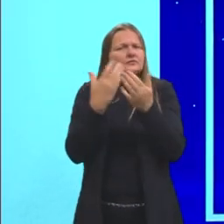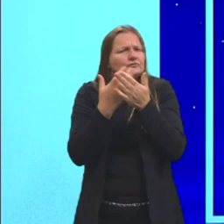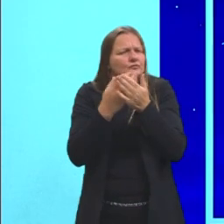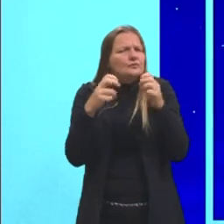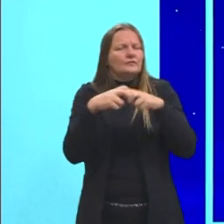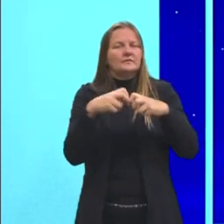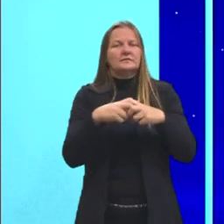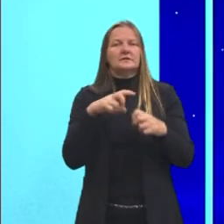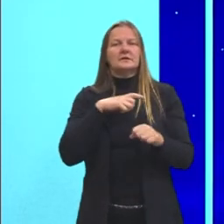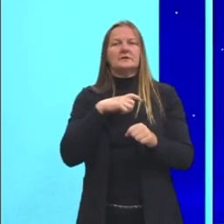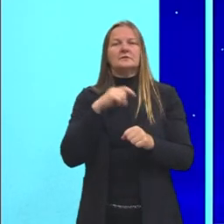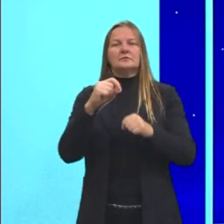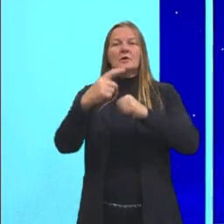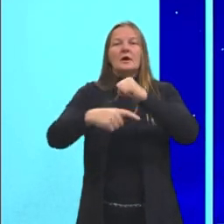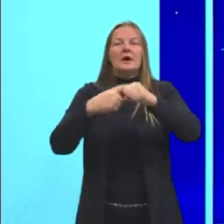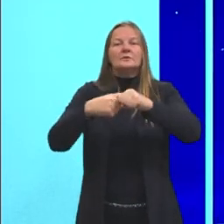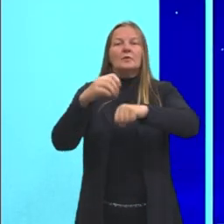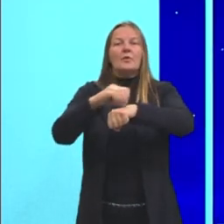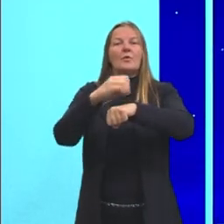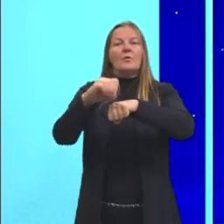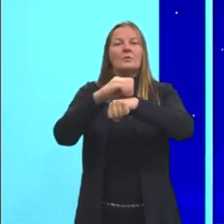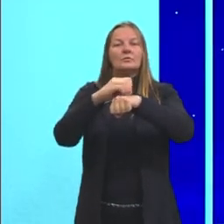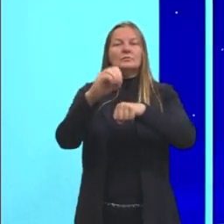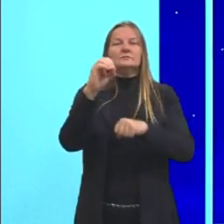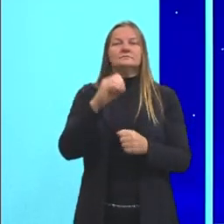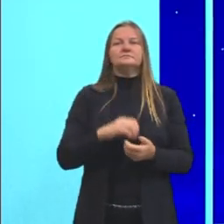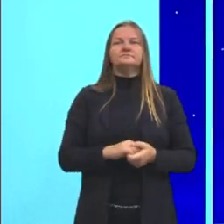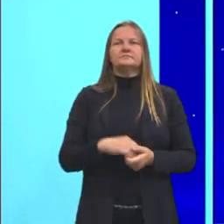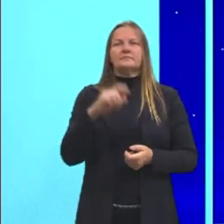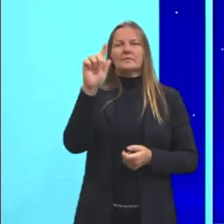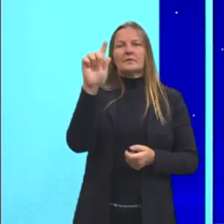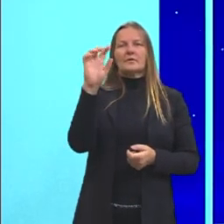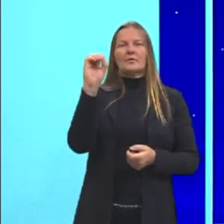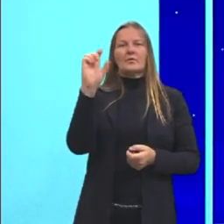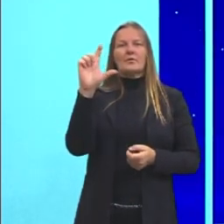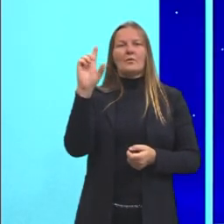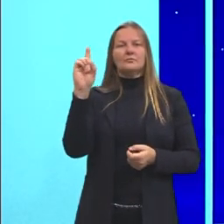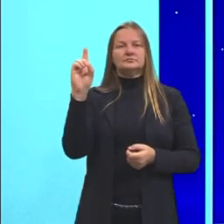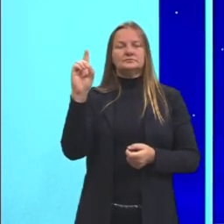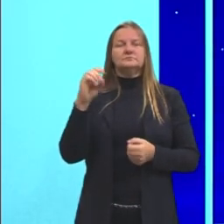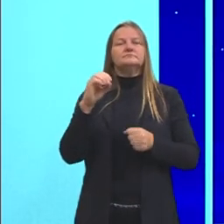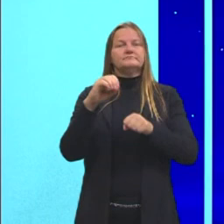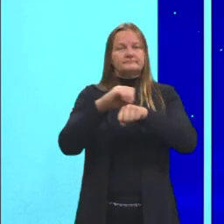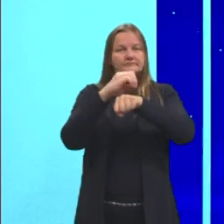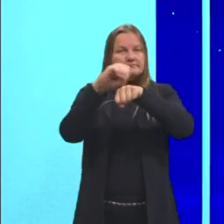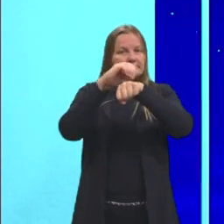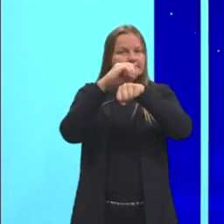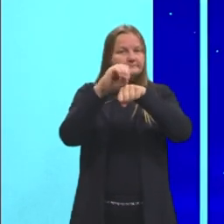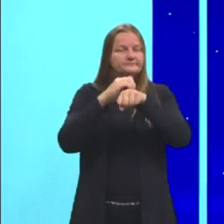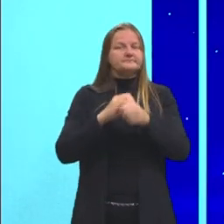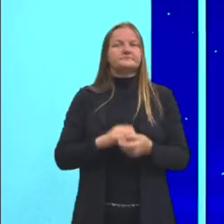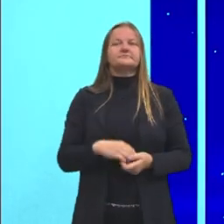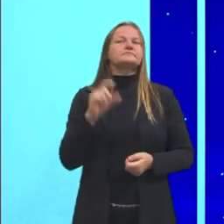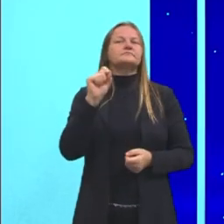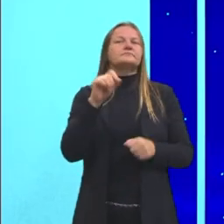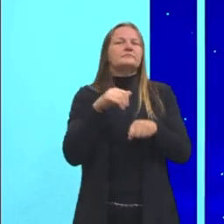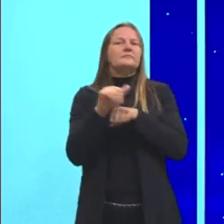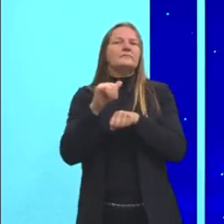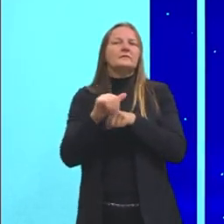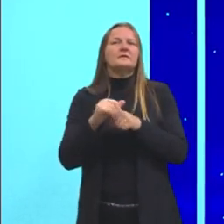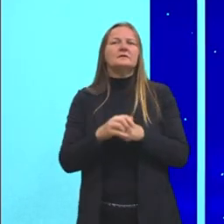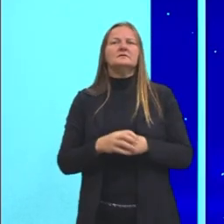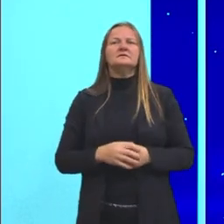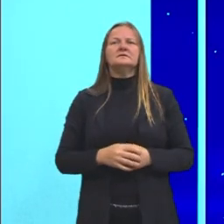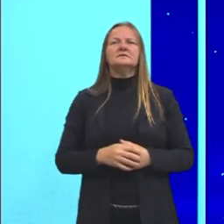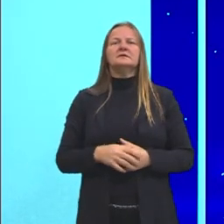átomo de ouro, que está em inglês, mas gold é ouro. O que acontece com o ouro? Eu tenho